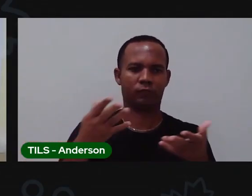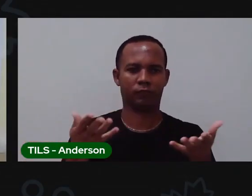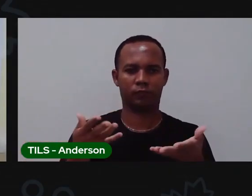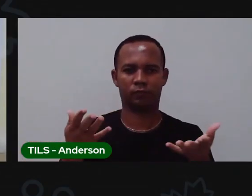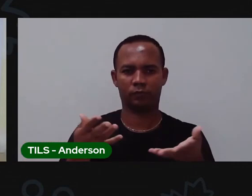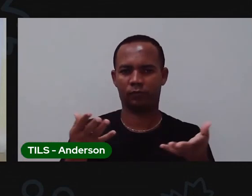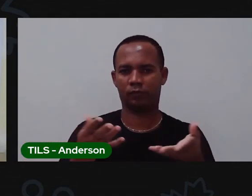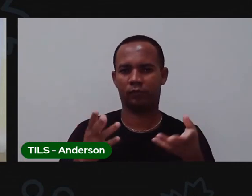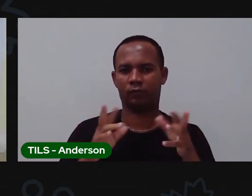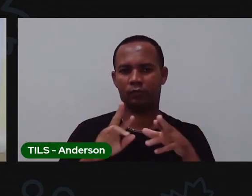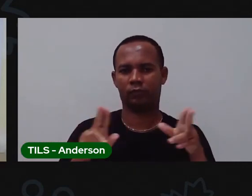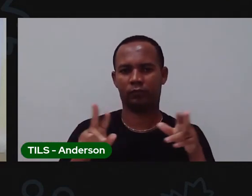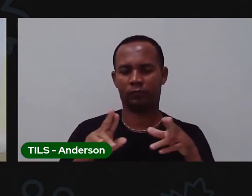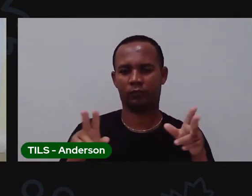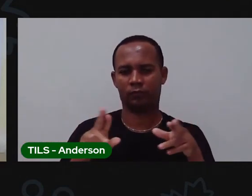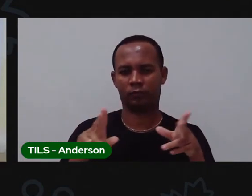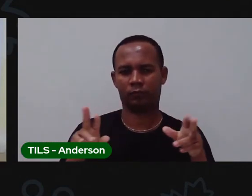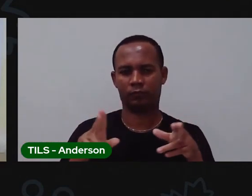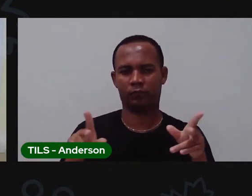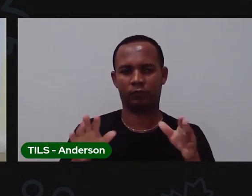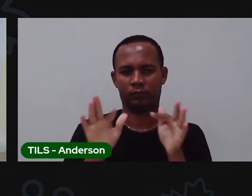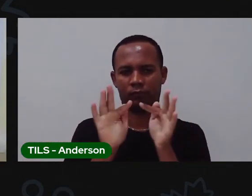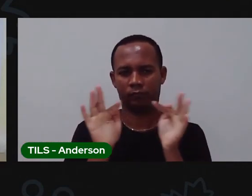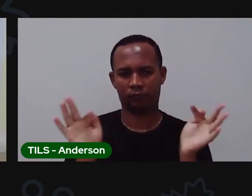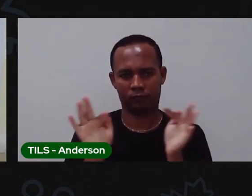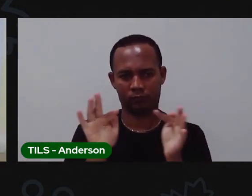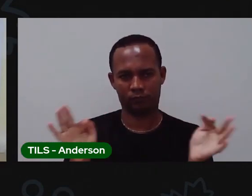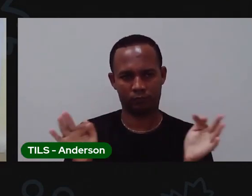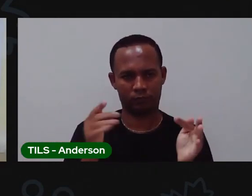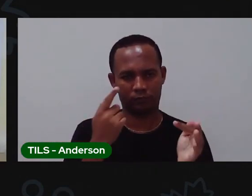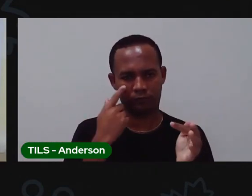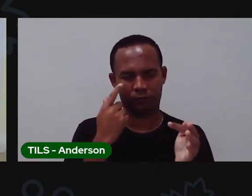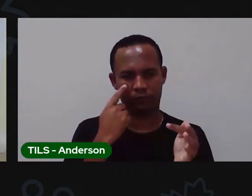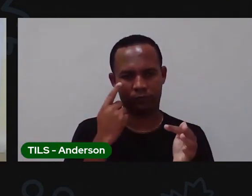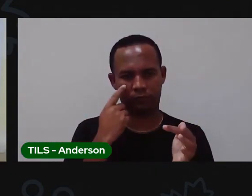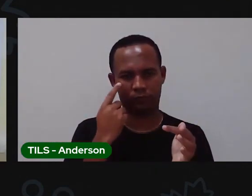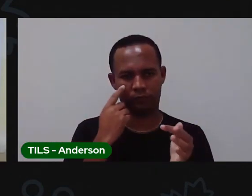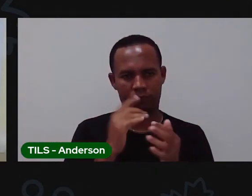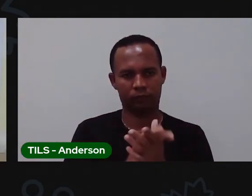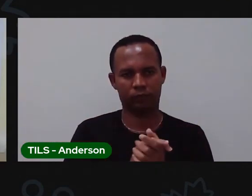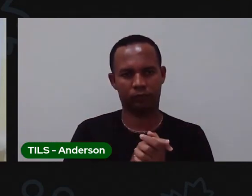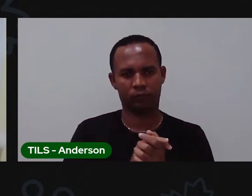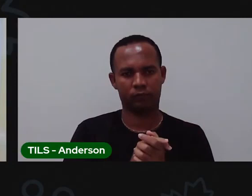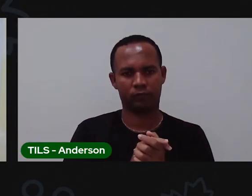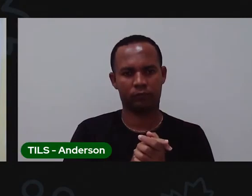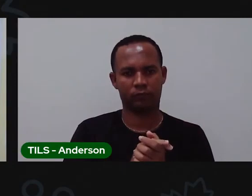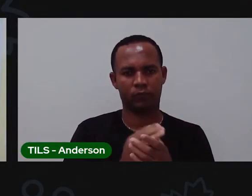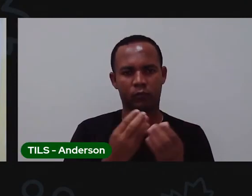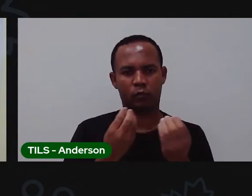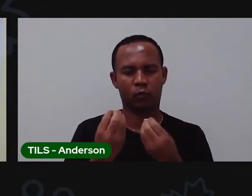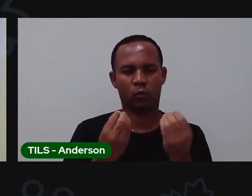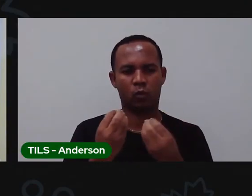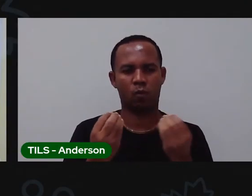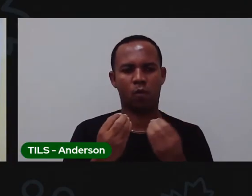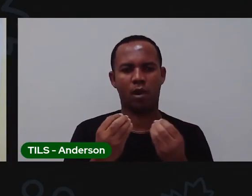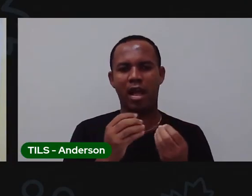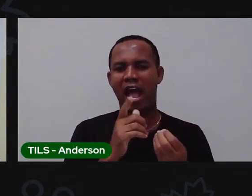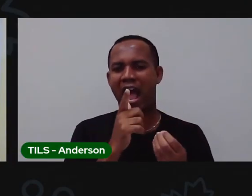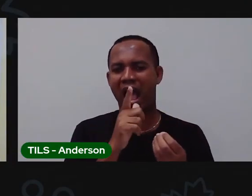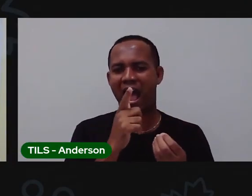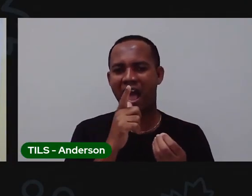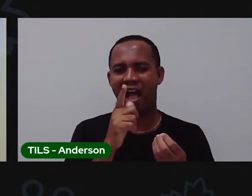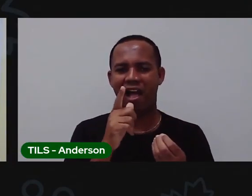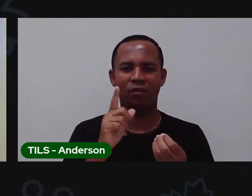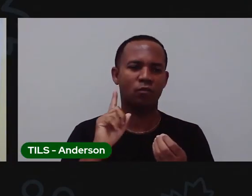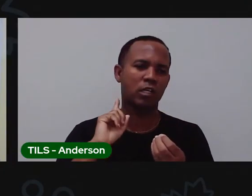vai fazer um experimento bem simplesinho na verdade ela acabou trazendo uma água nada